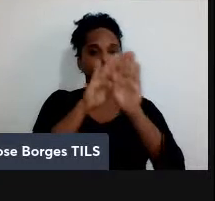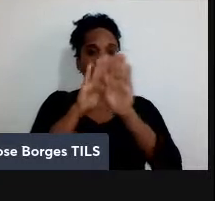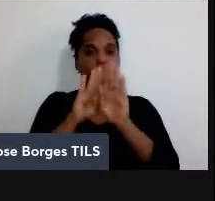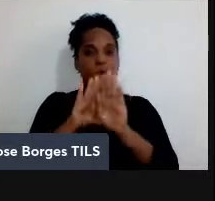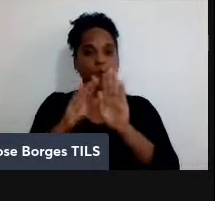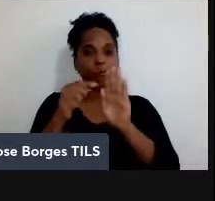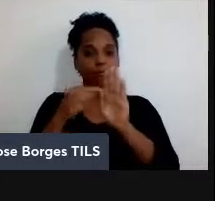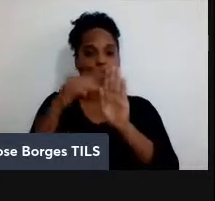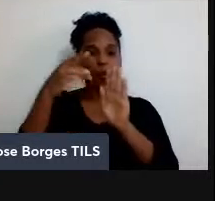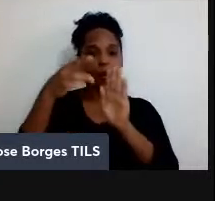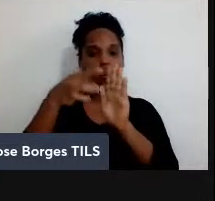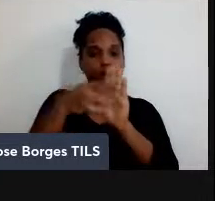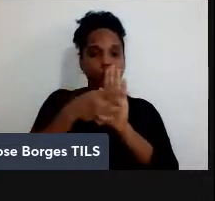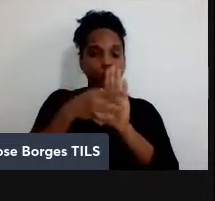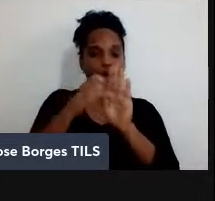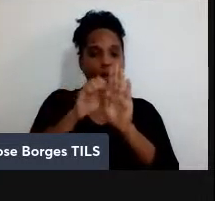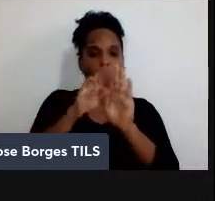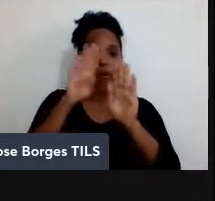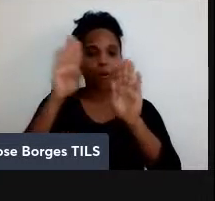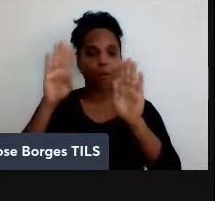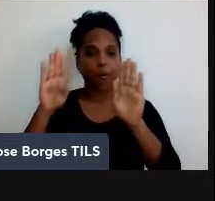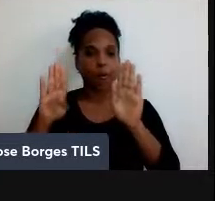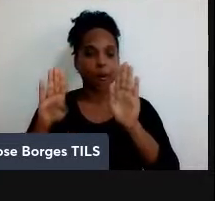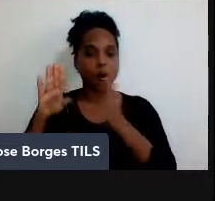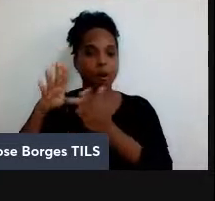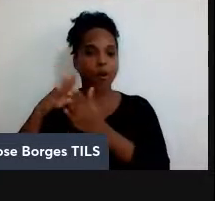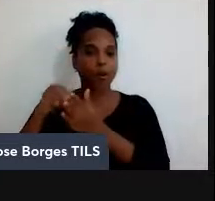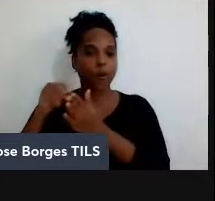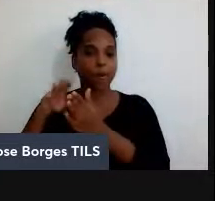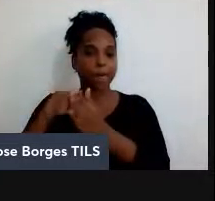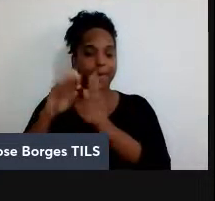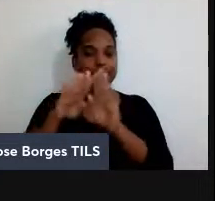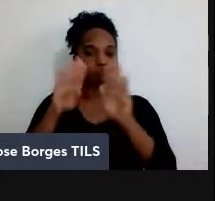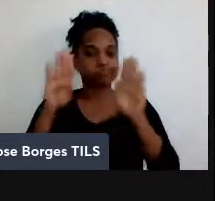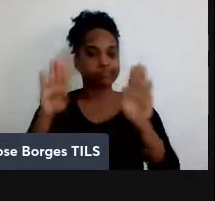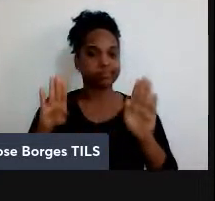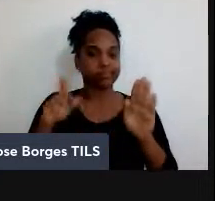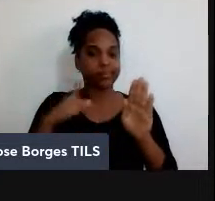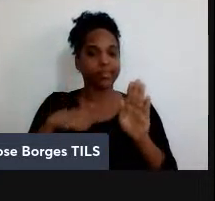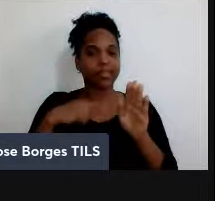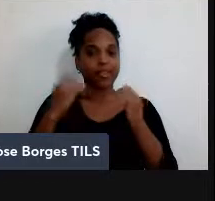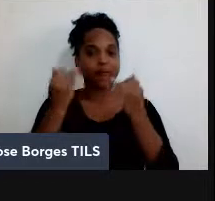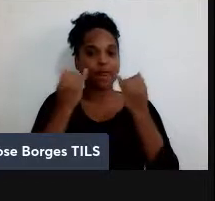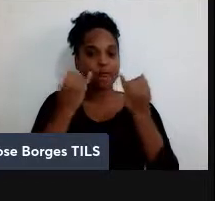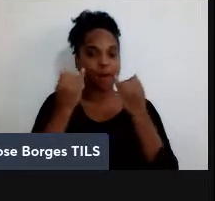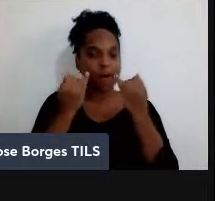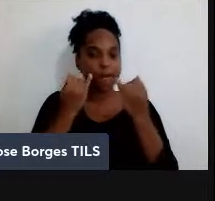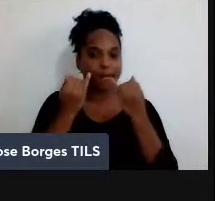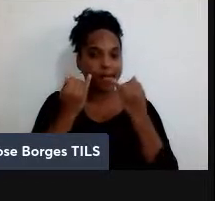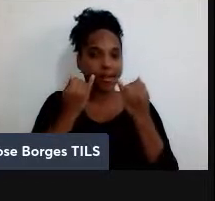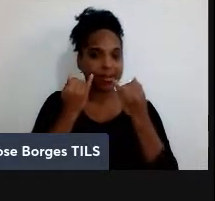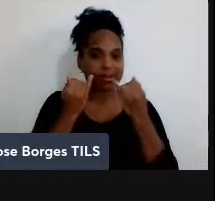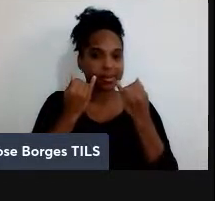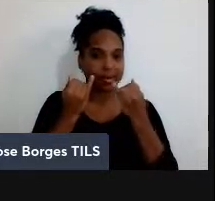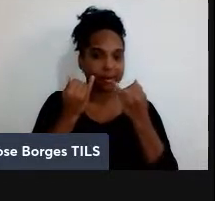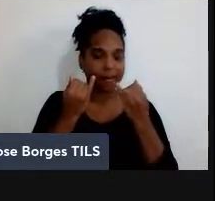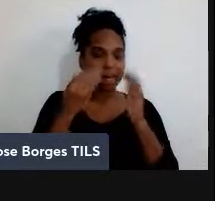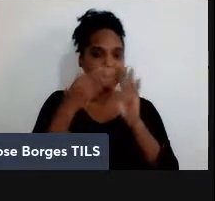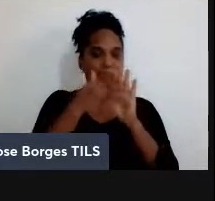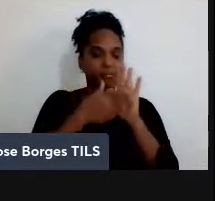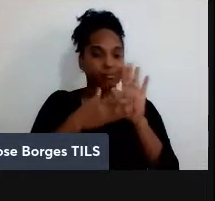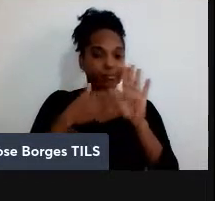codifica, por exemplo, na polarização dele, a informação contida no meu estado original. Então,